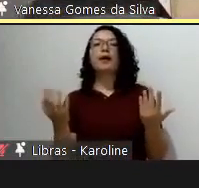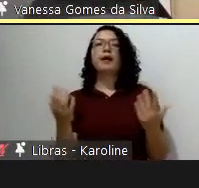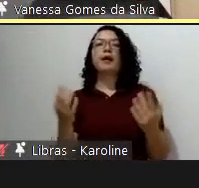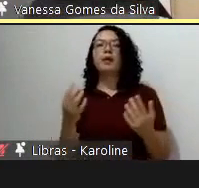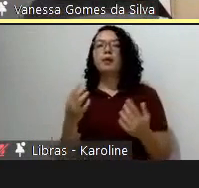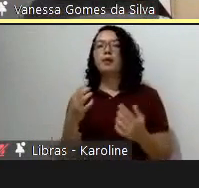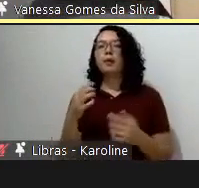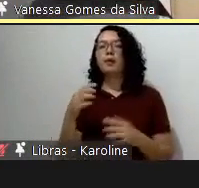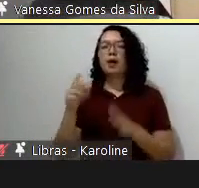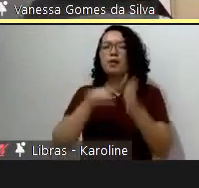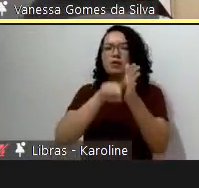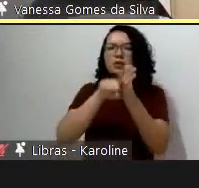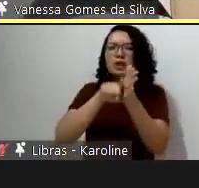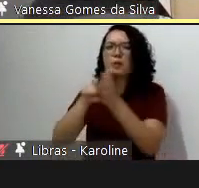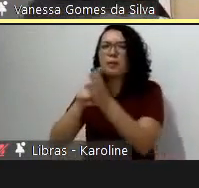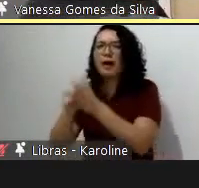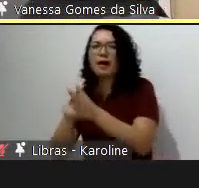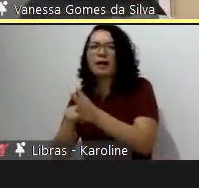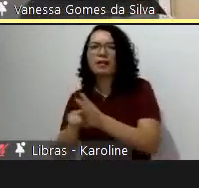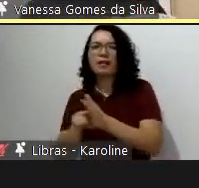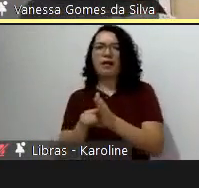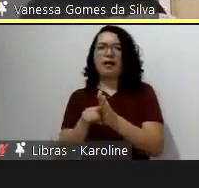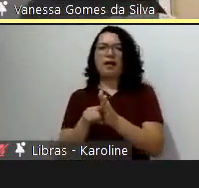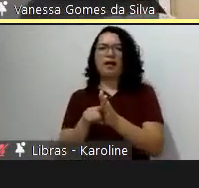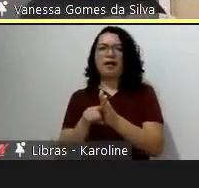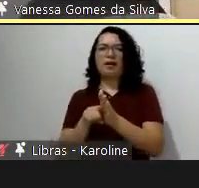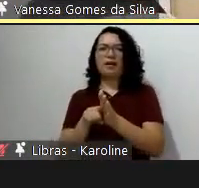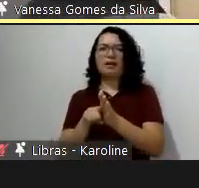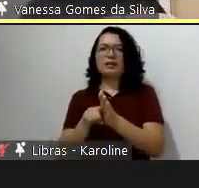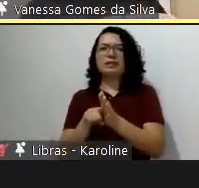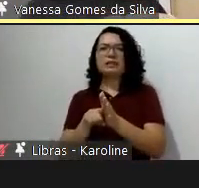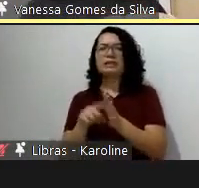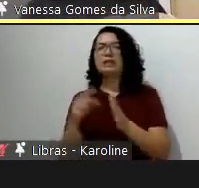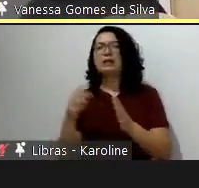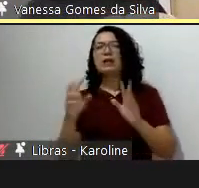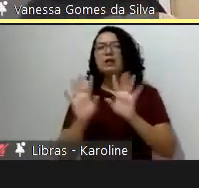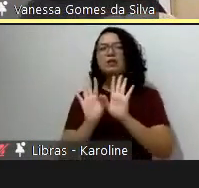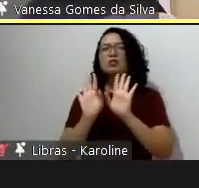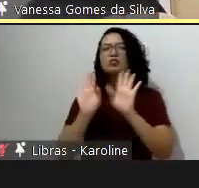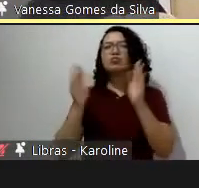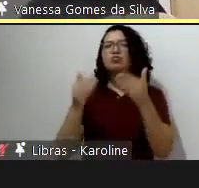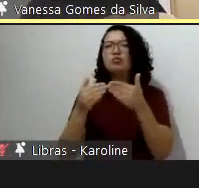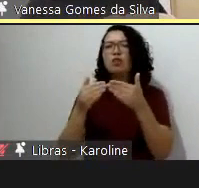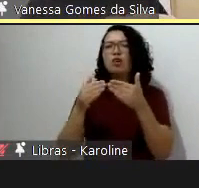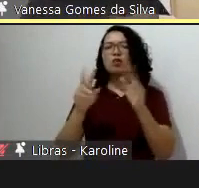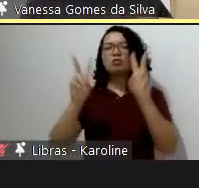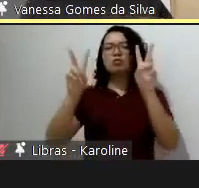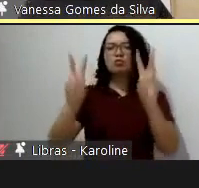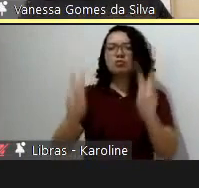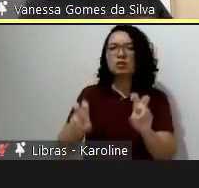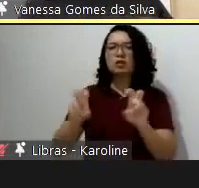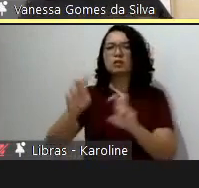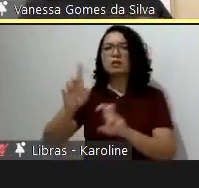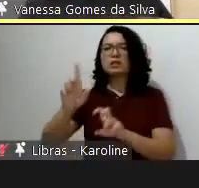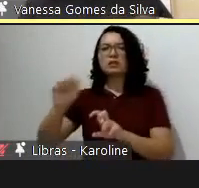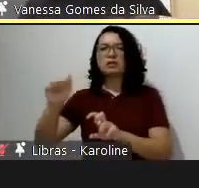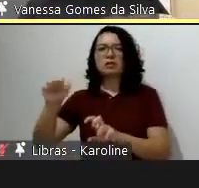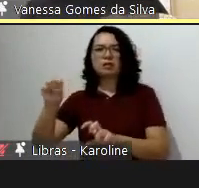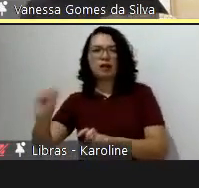criança? O isso significa? São 127 árvores que eu precisaria plantar para tentar neutralizar esse efeito. Cada criança.